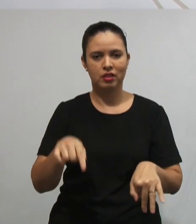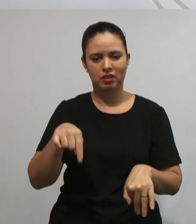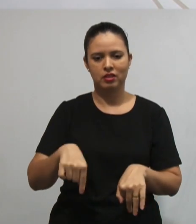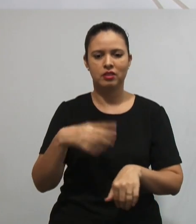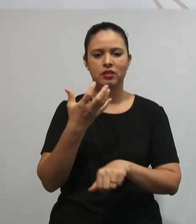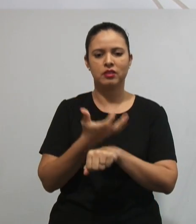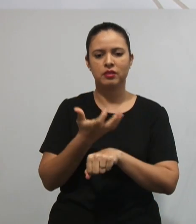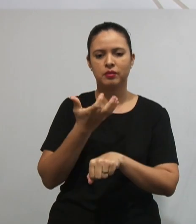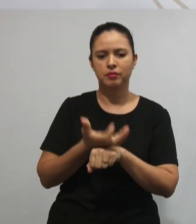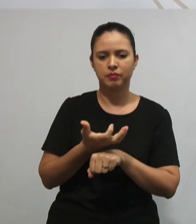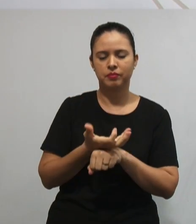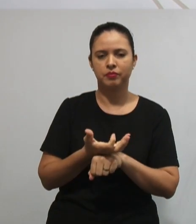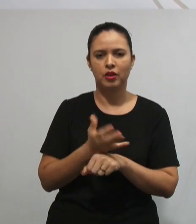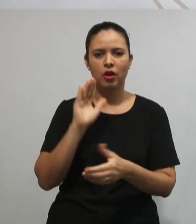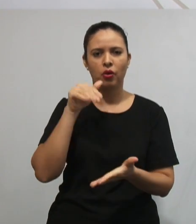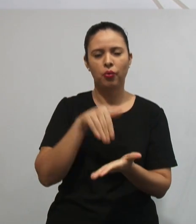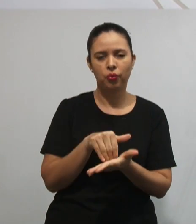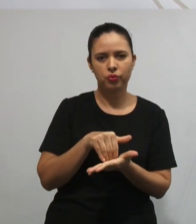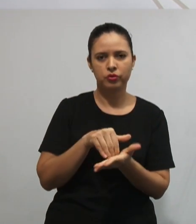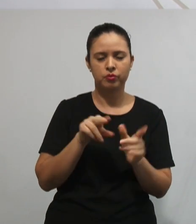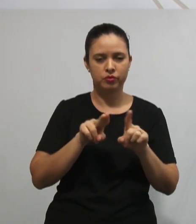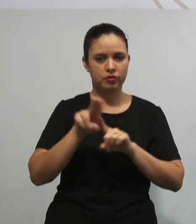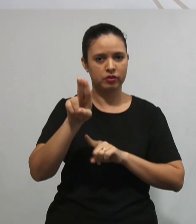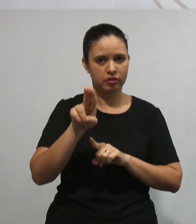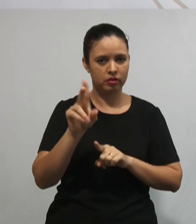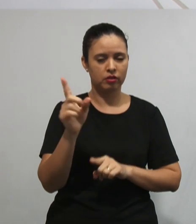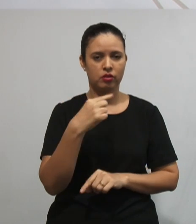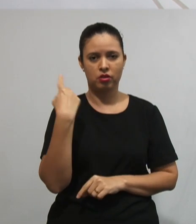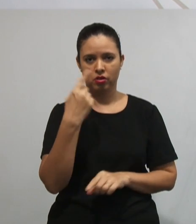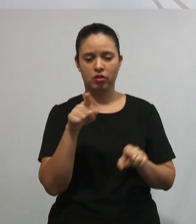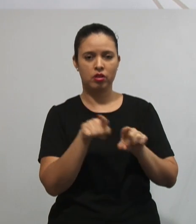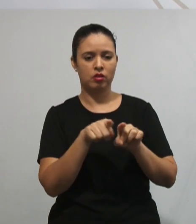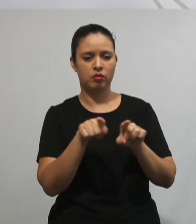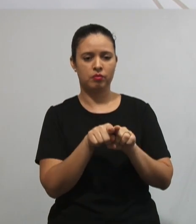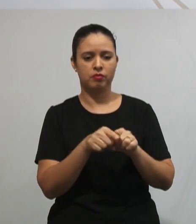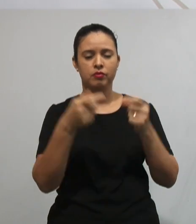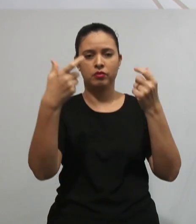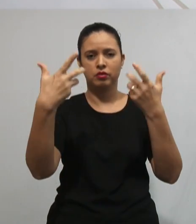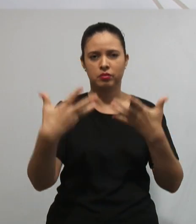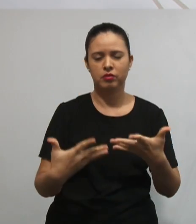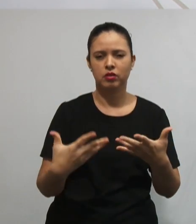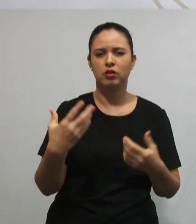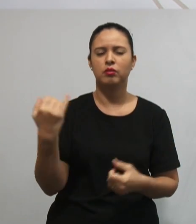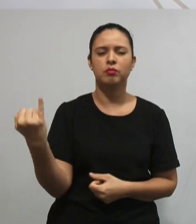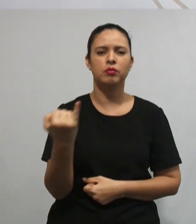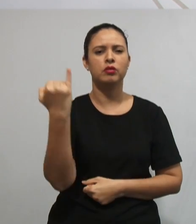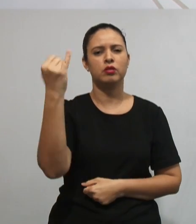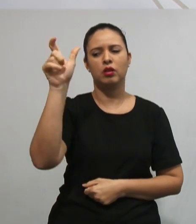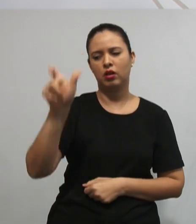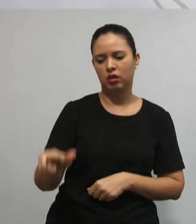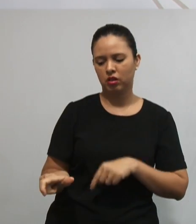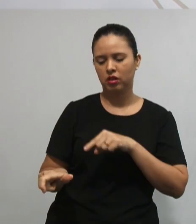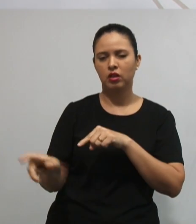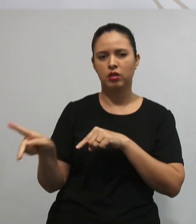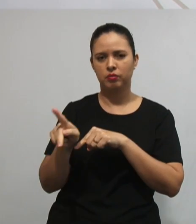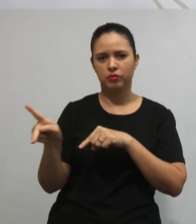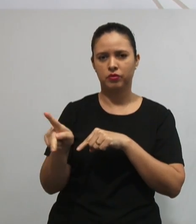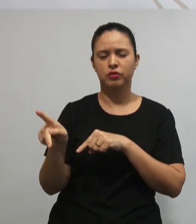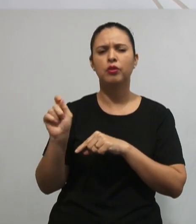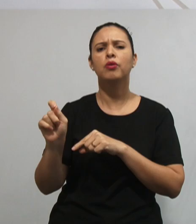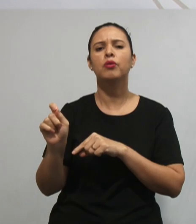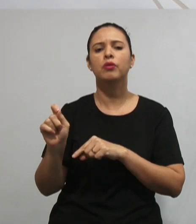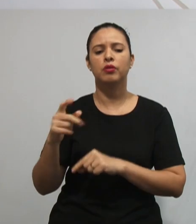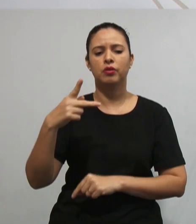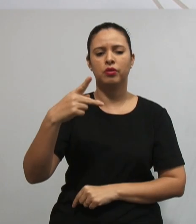disciplina, a nossa última unidade, a gente também vai abordar um importante professor, que foi o Frenet.